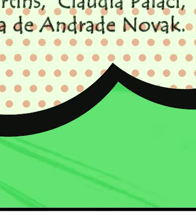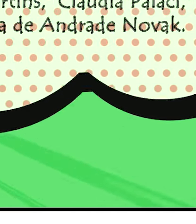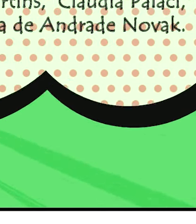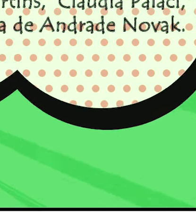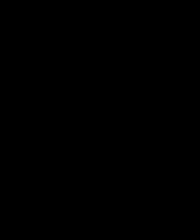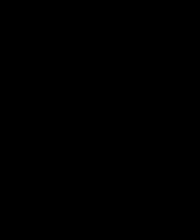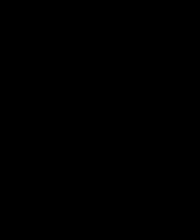vou olhar para isso e situações com respeito. e contornar